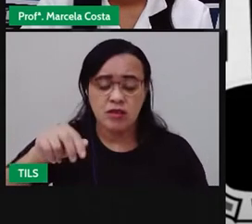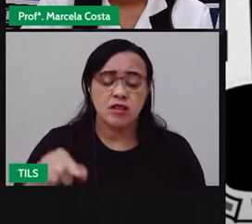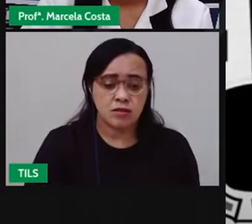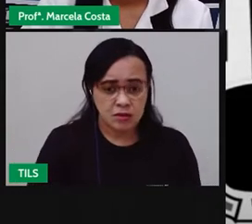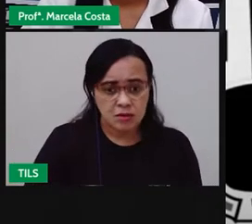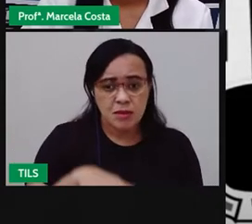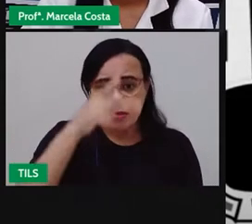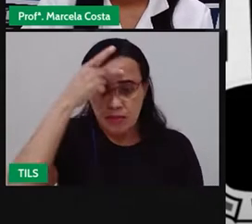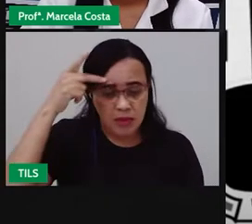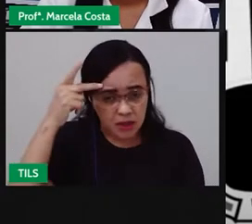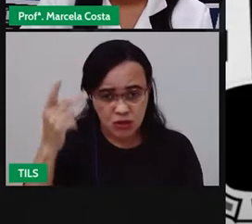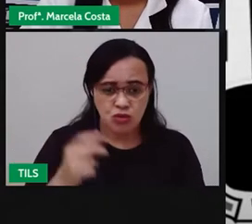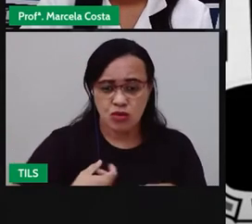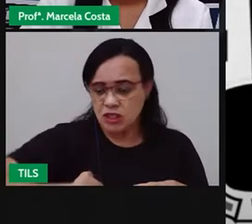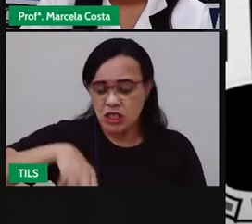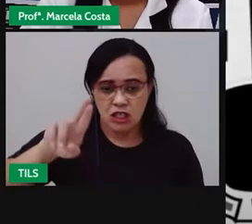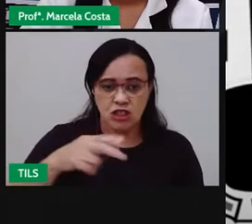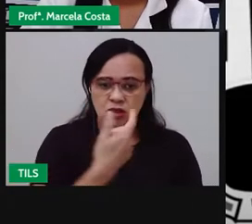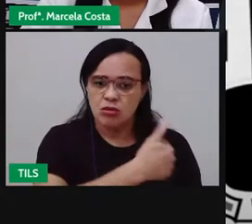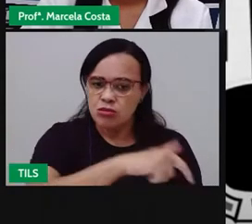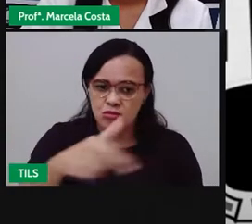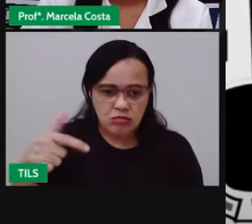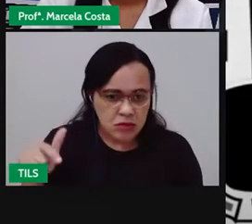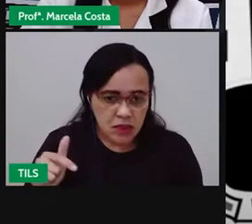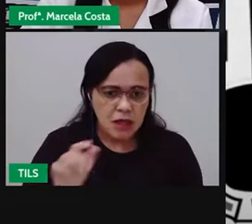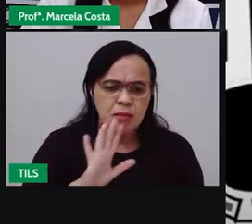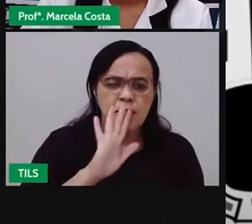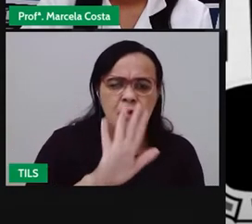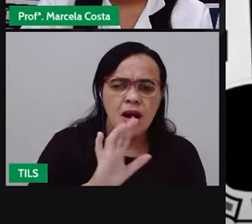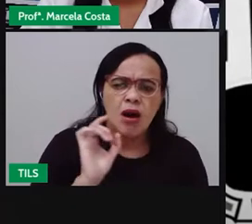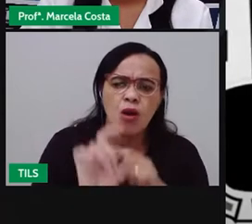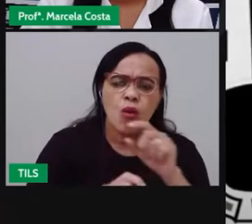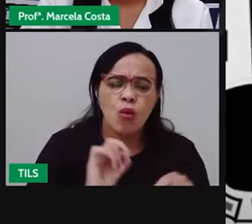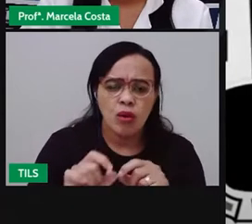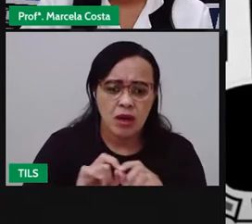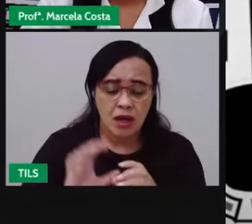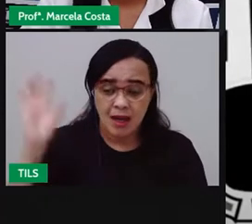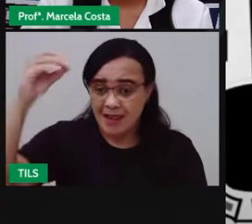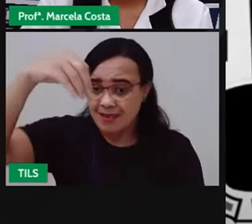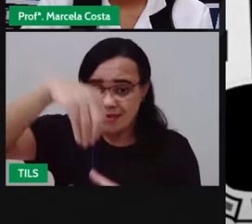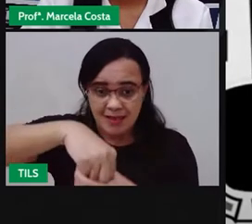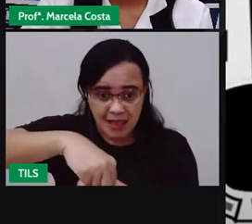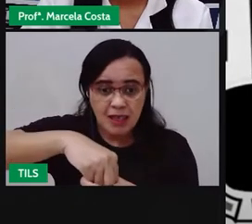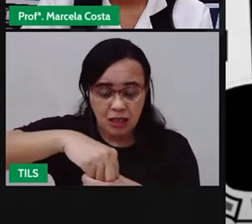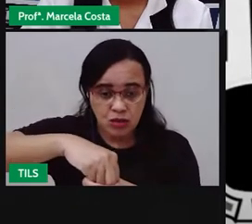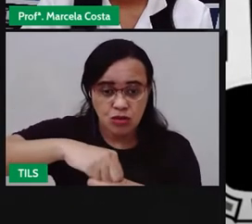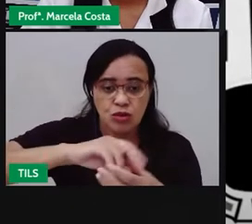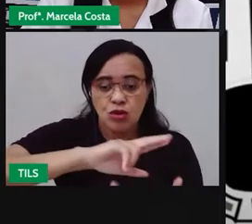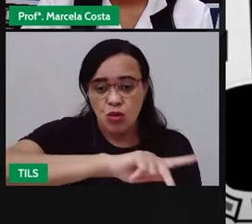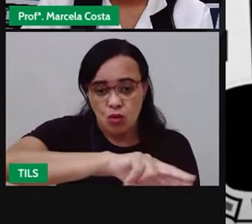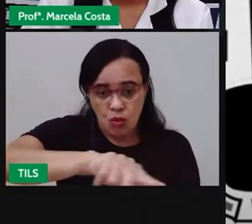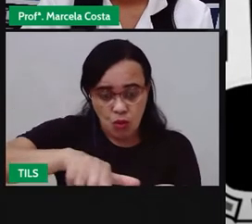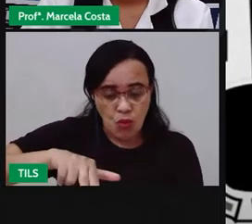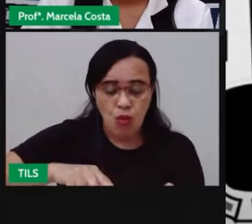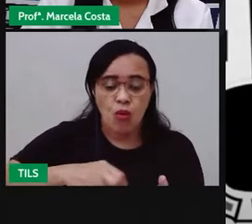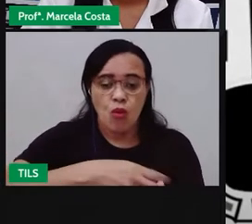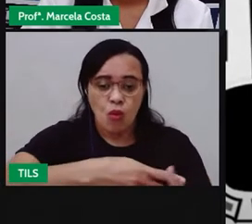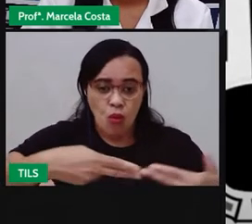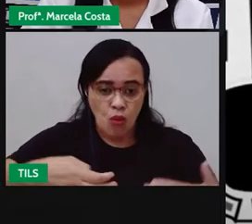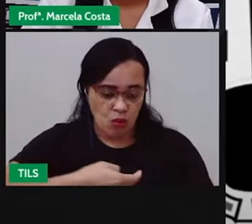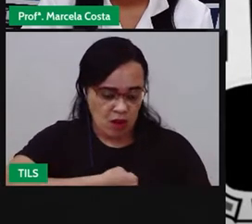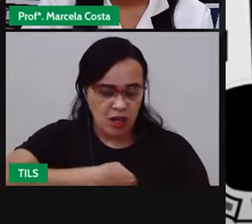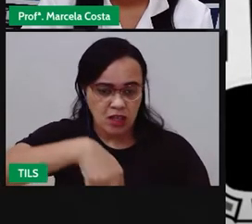municípios do sertão do Rio Grande do Norte, e incorpora expressões culturais da região. A cerimônia congrega